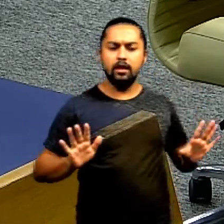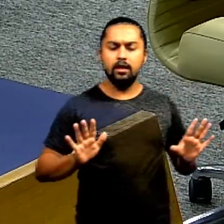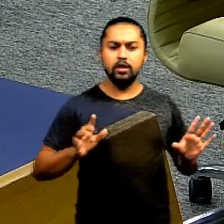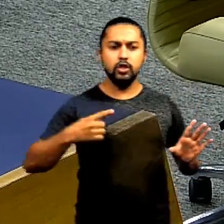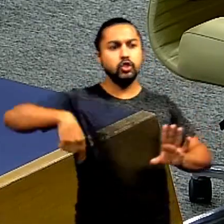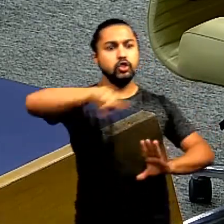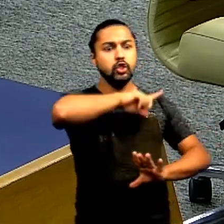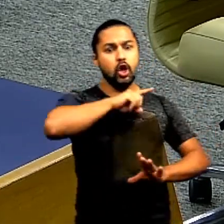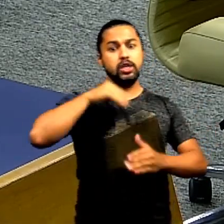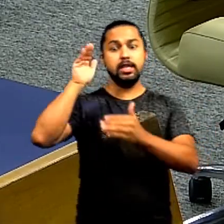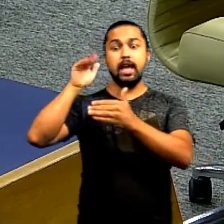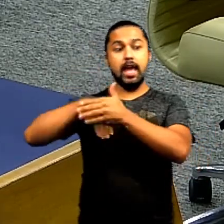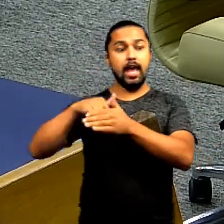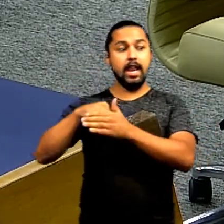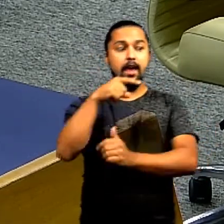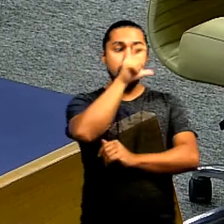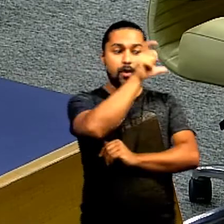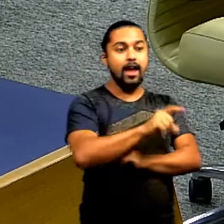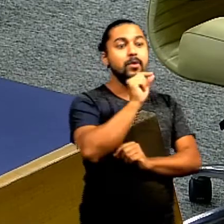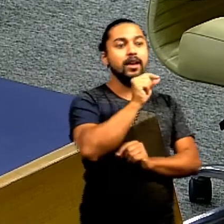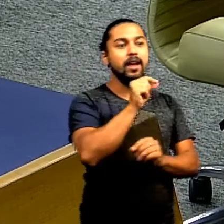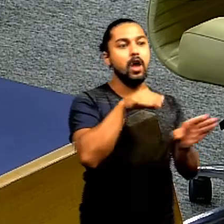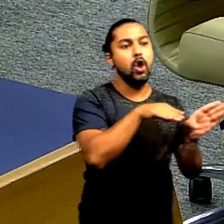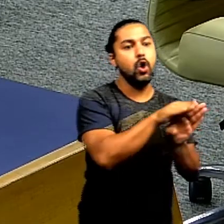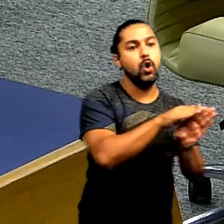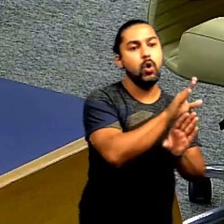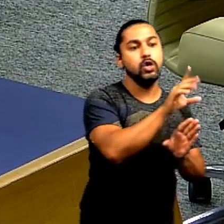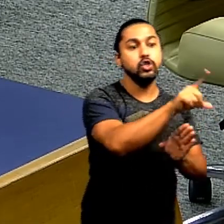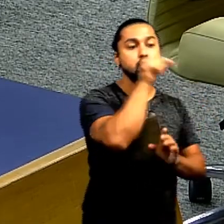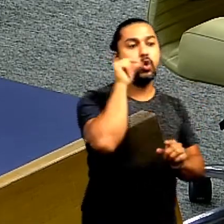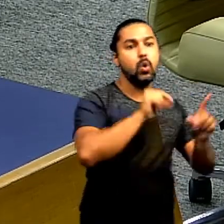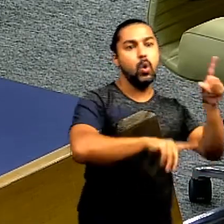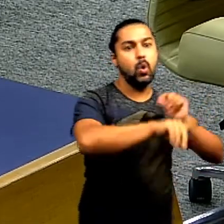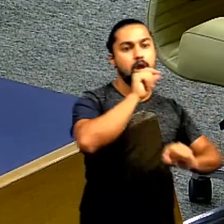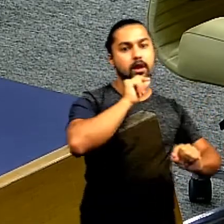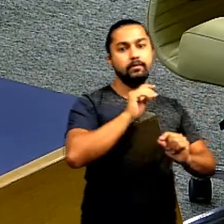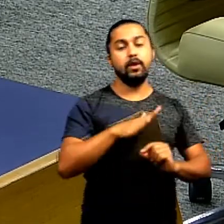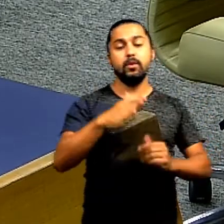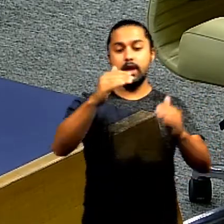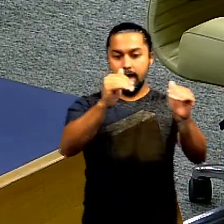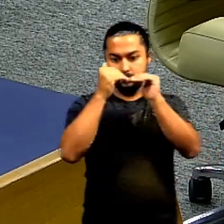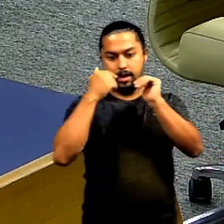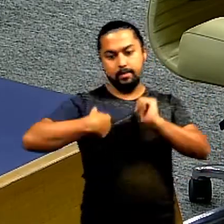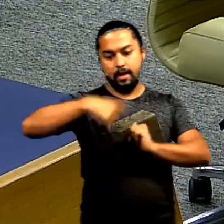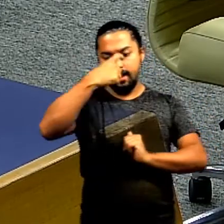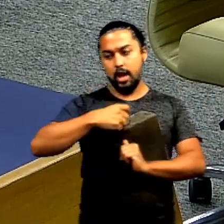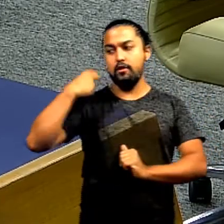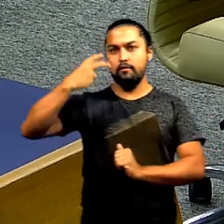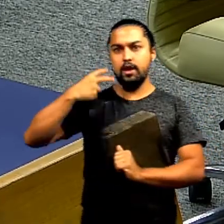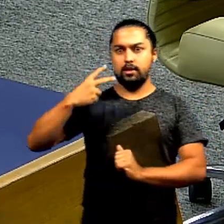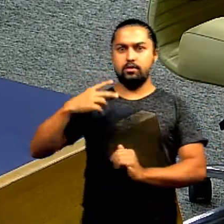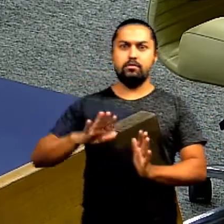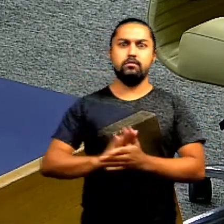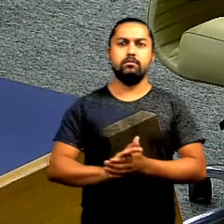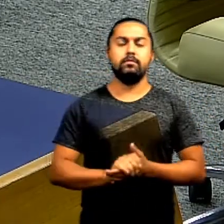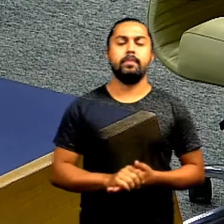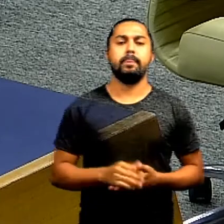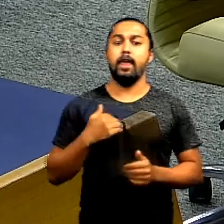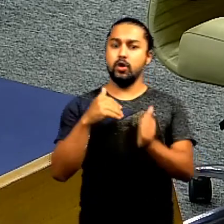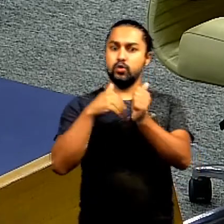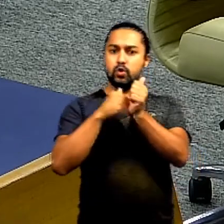nós somos eleitos ele é iluminado então ele tem que respeitar o vereador que tem mandato vai me desculpar mas não sou homem de omitir de jeito nenhum